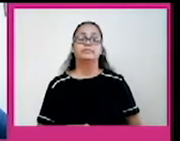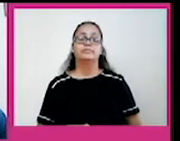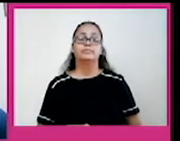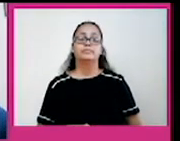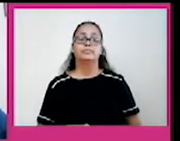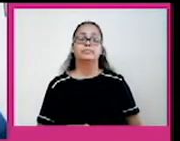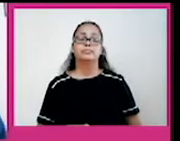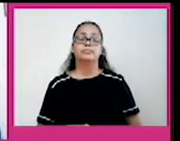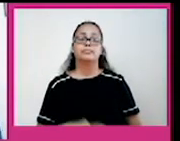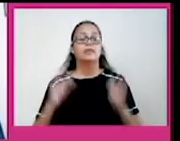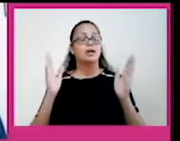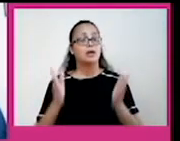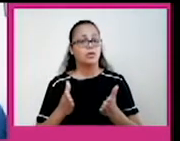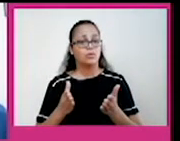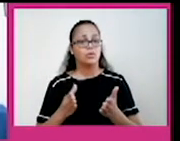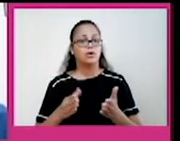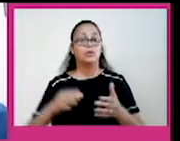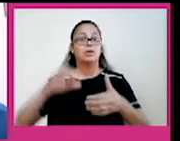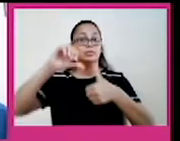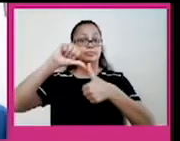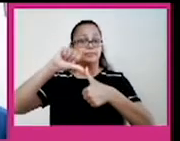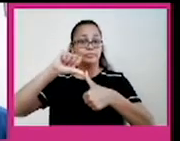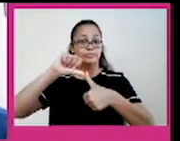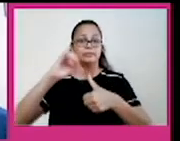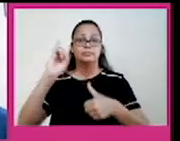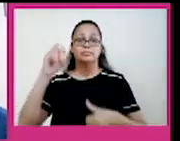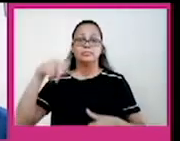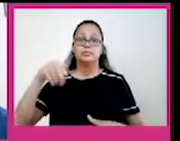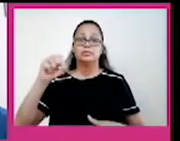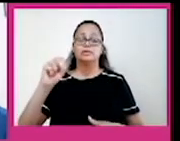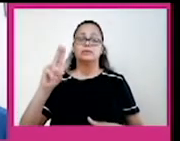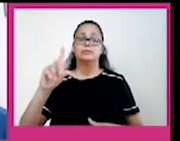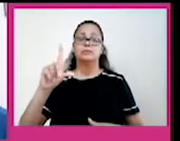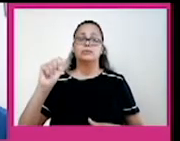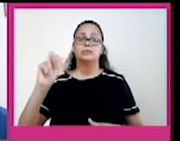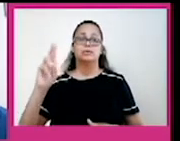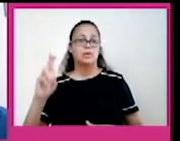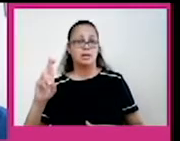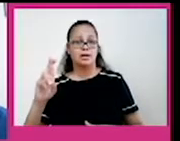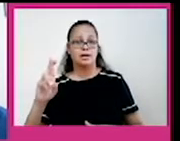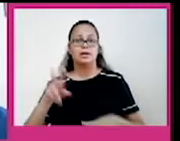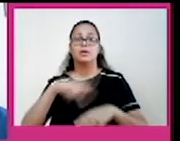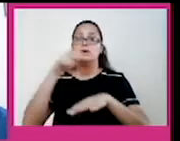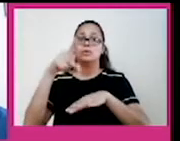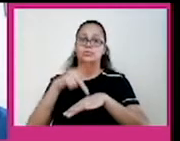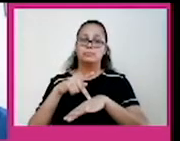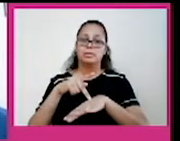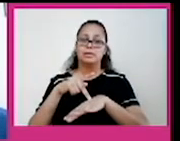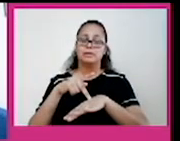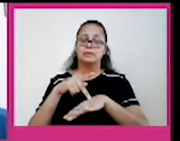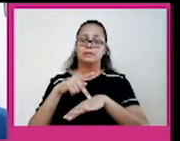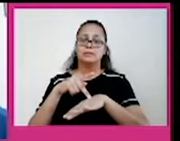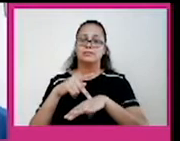Continuando, agora nós vamos falar da América Central insular, que é aquela porção de países-ilhas, que essa porção não